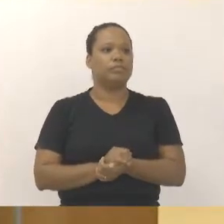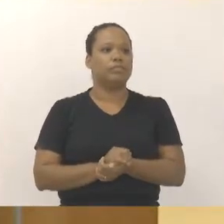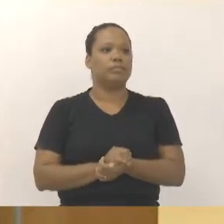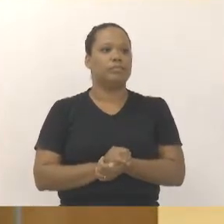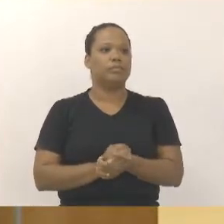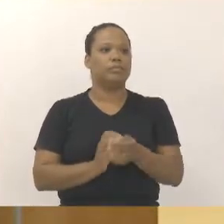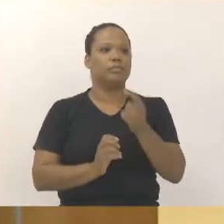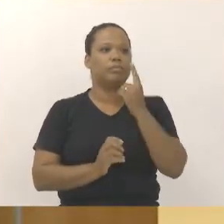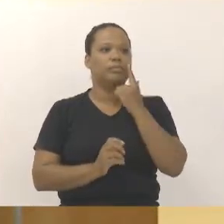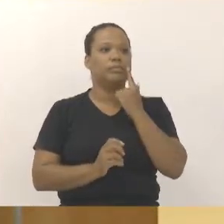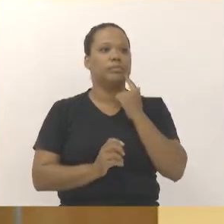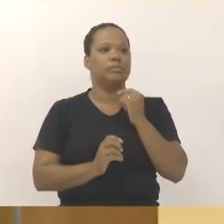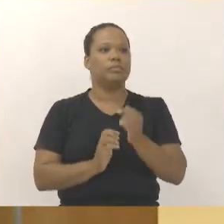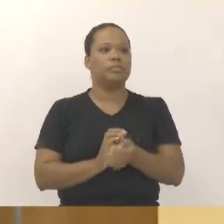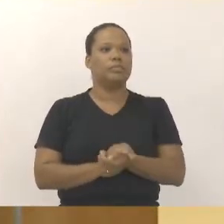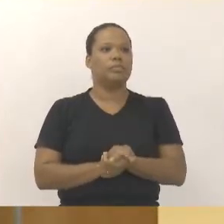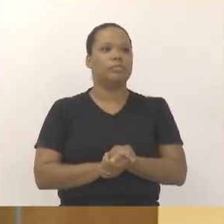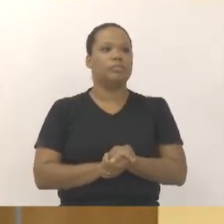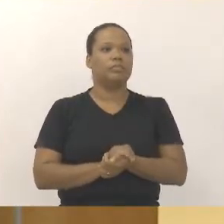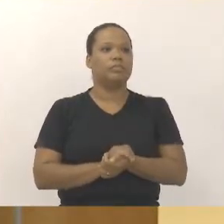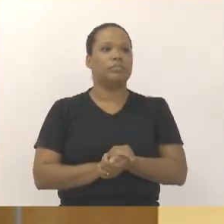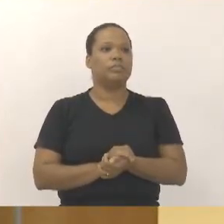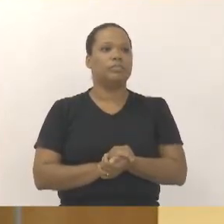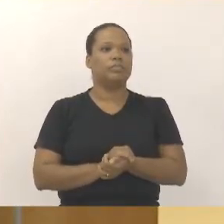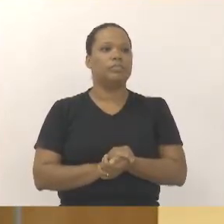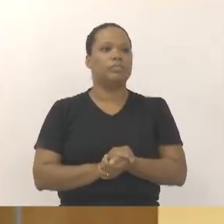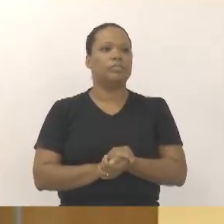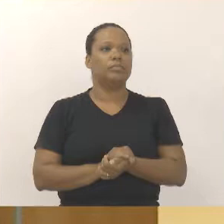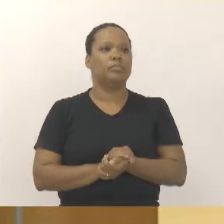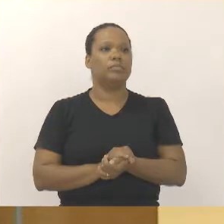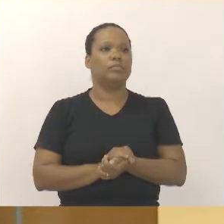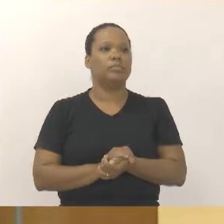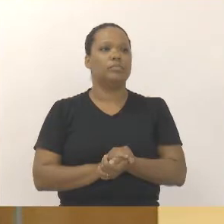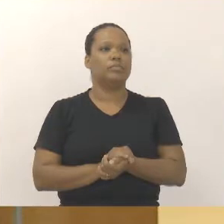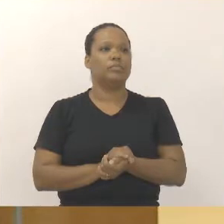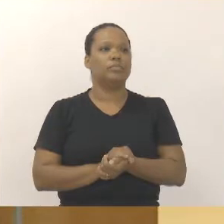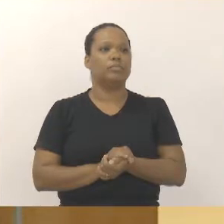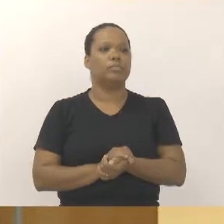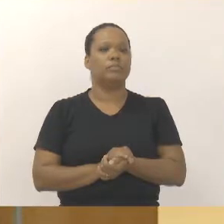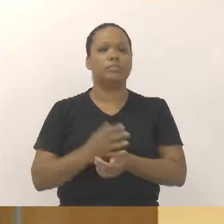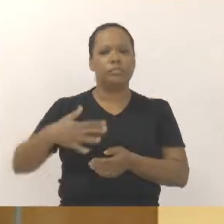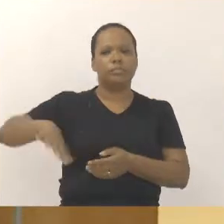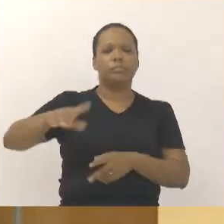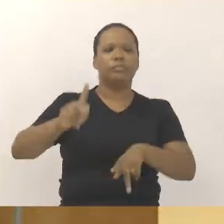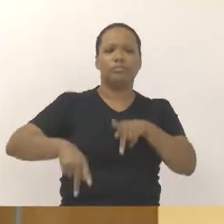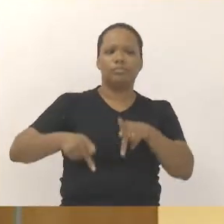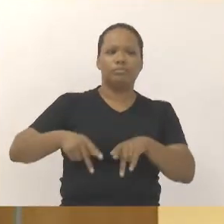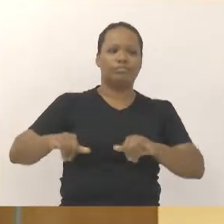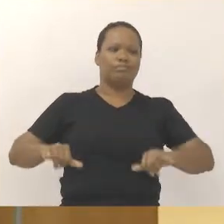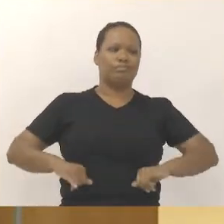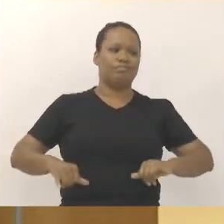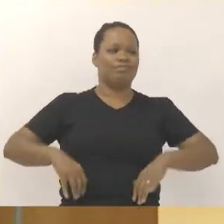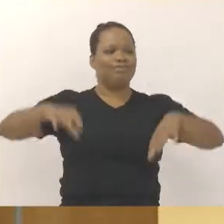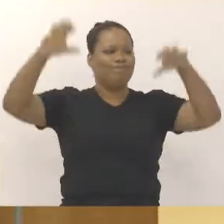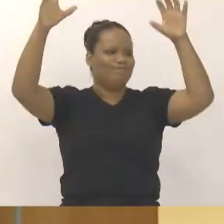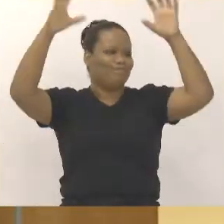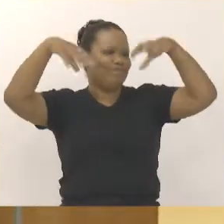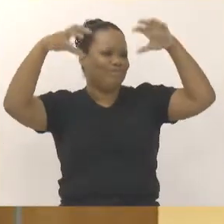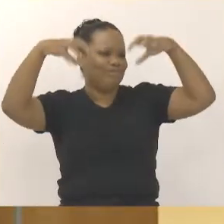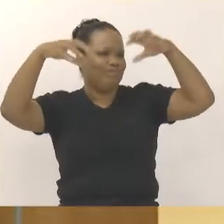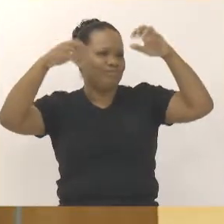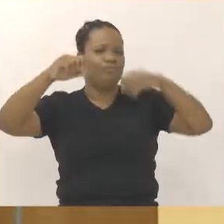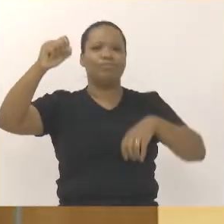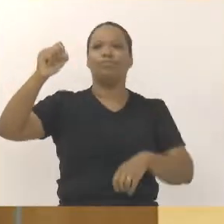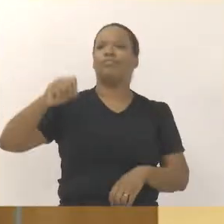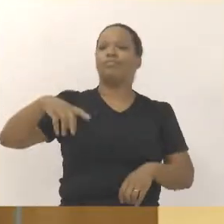mas vai ser melhor do que o que estava antes. Eu compartilho com vocês o sofrimento de chuva, de sol, que sol é